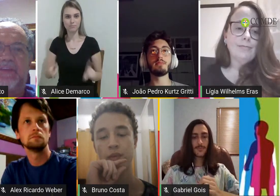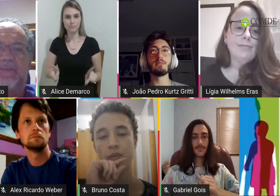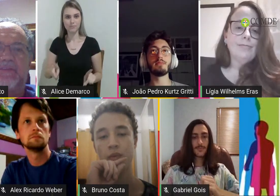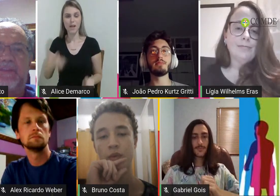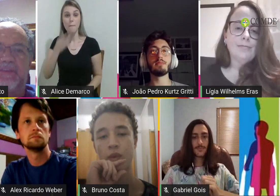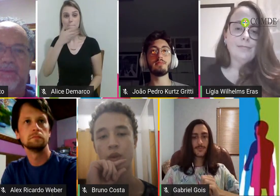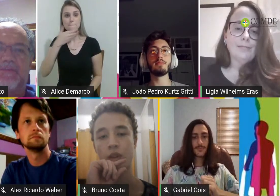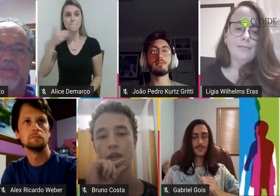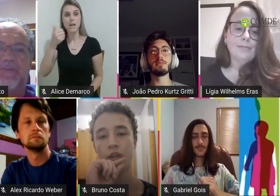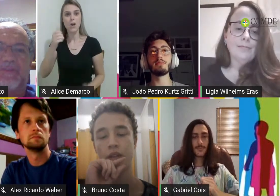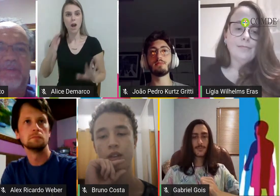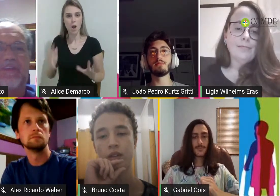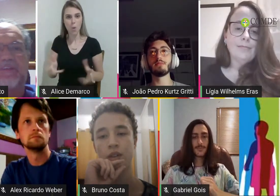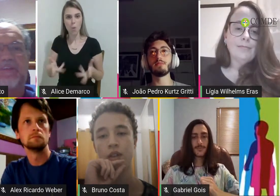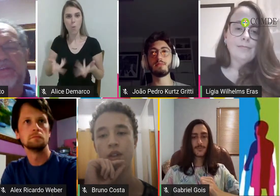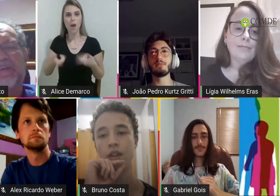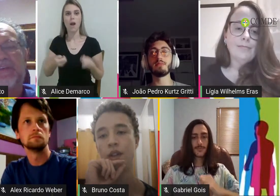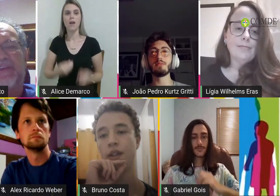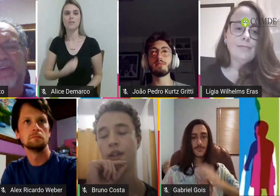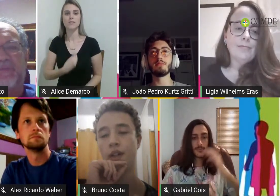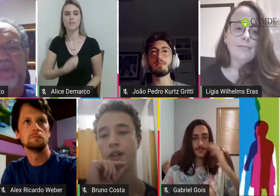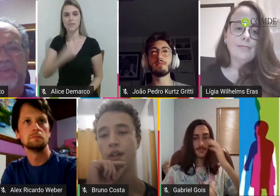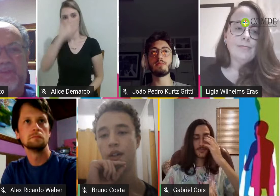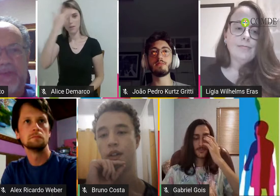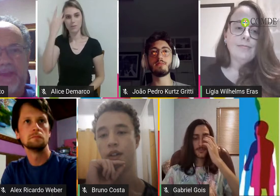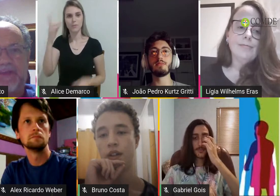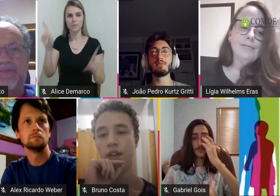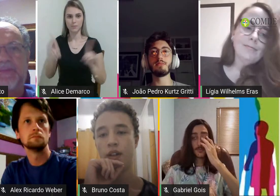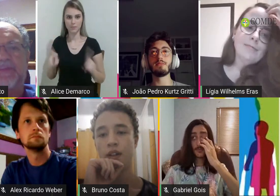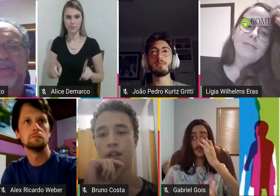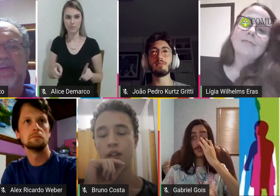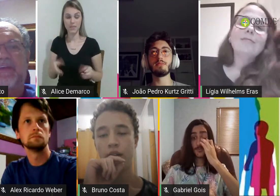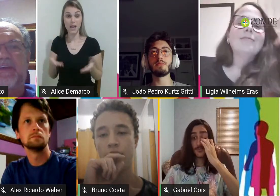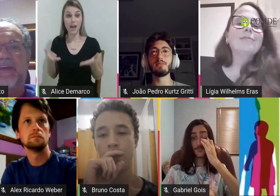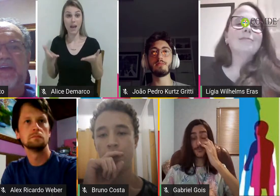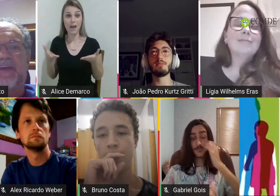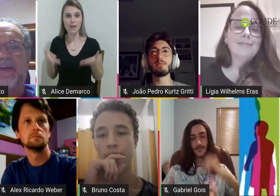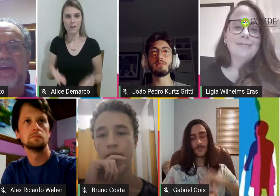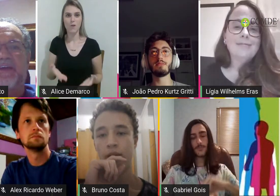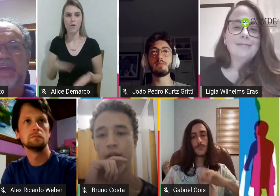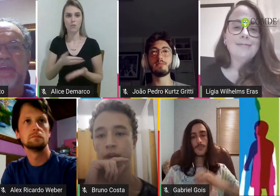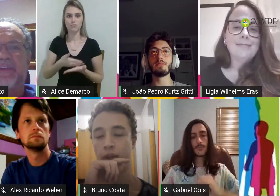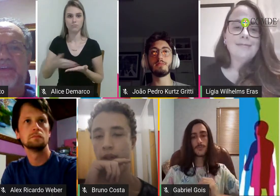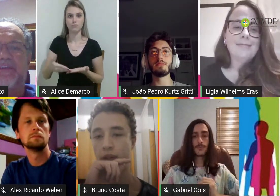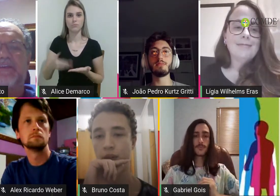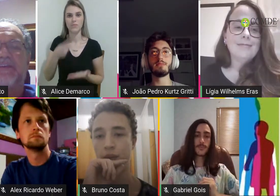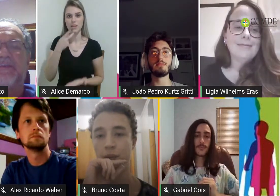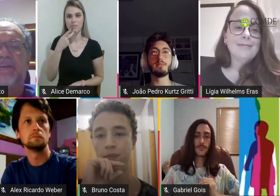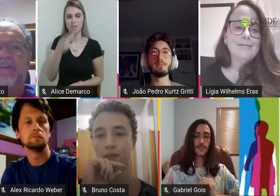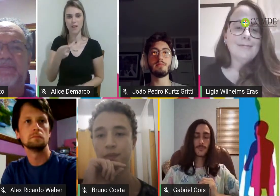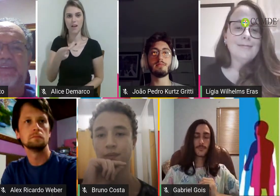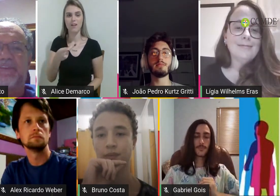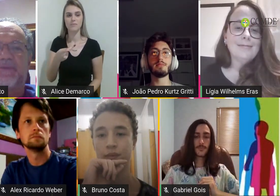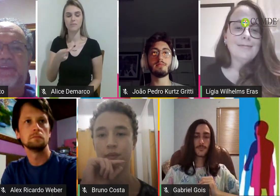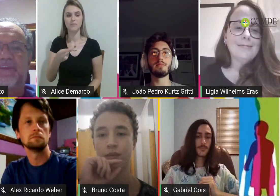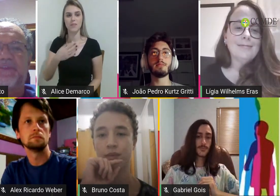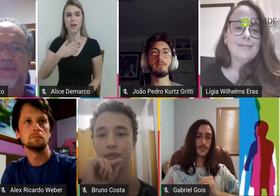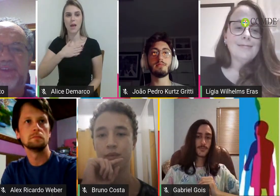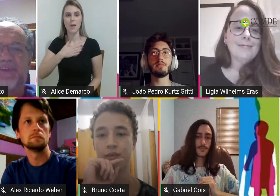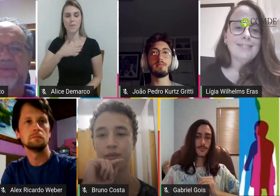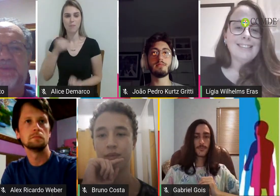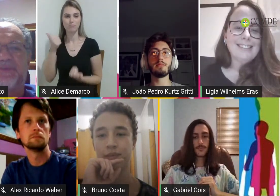qualidade de vida das pessoas com deficiência. Eu vou passar a palavra à minha vice